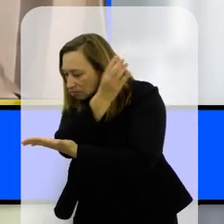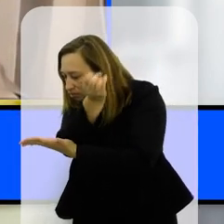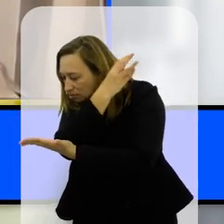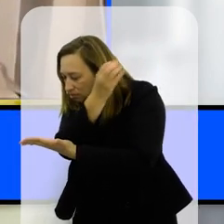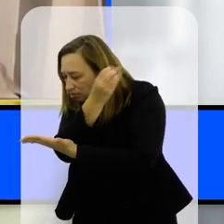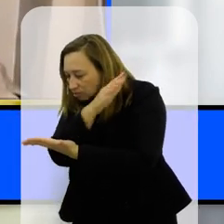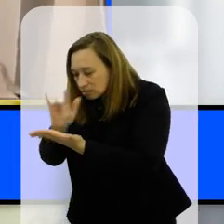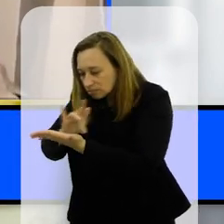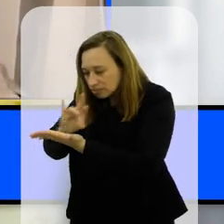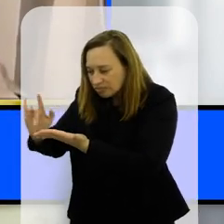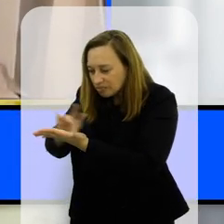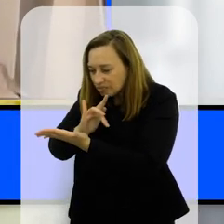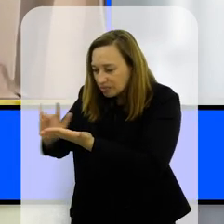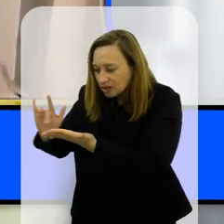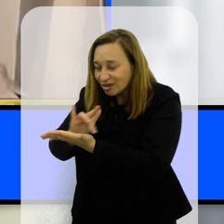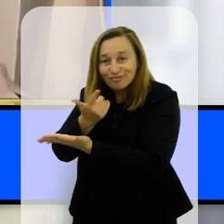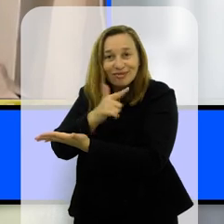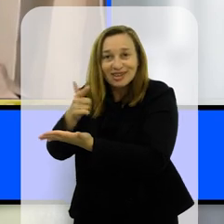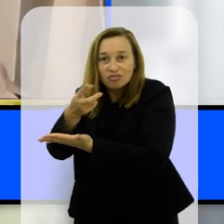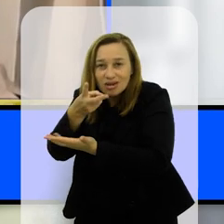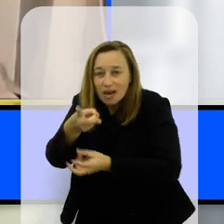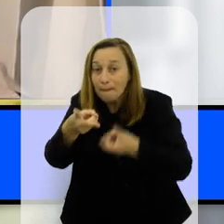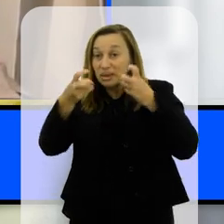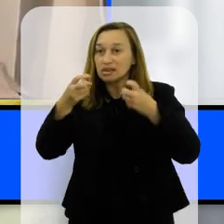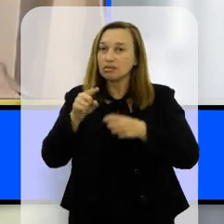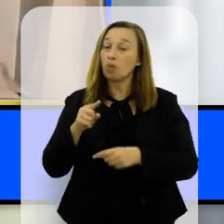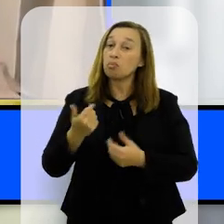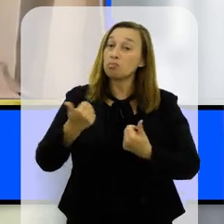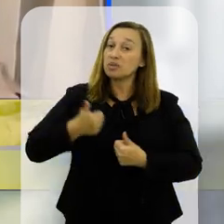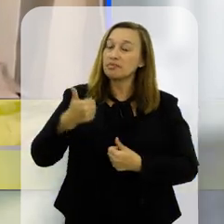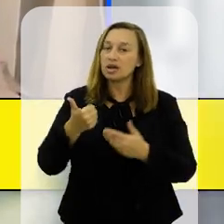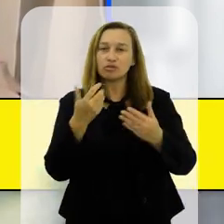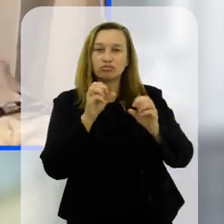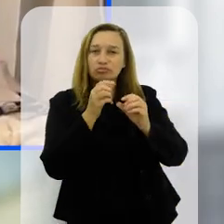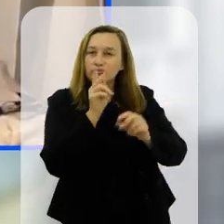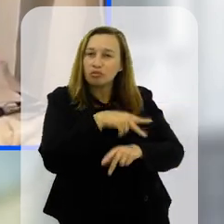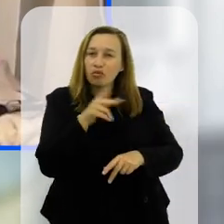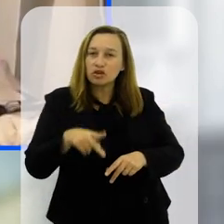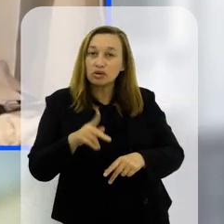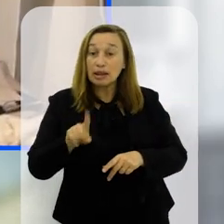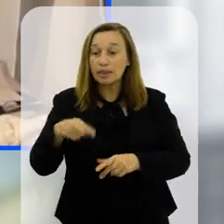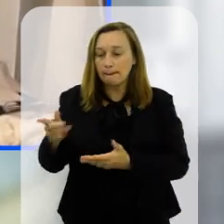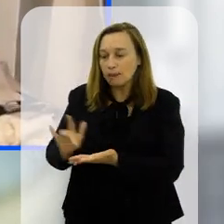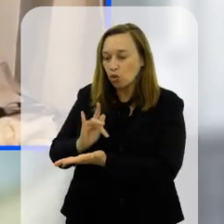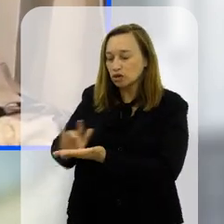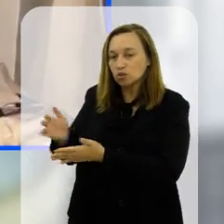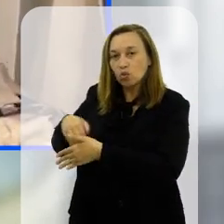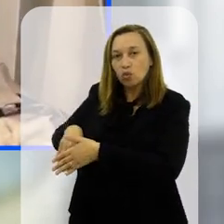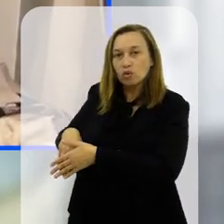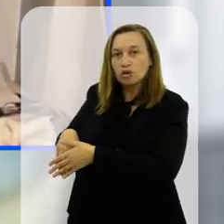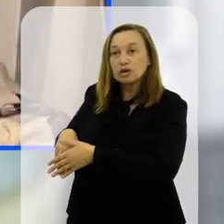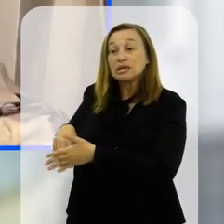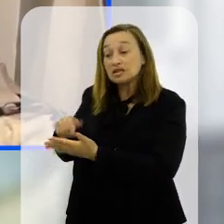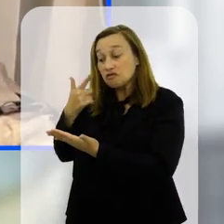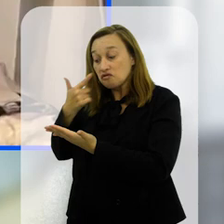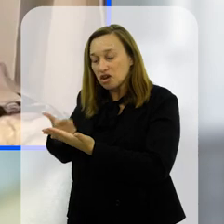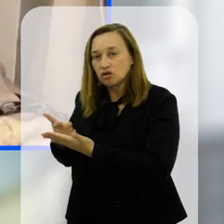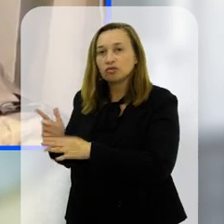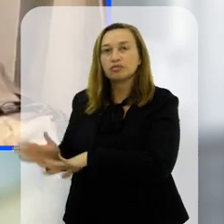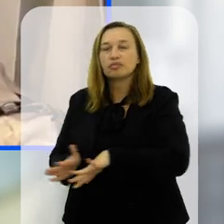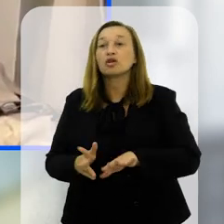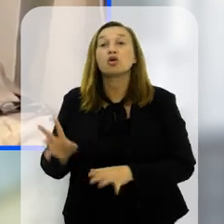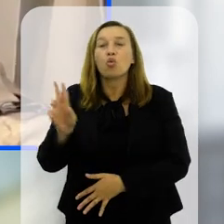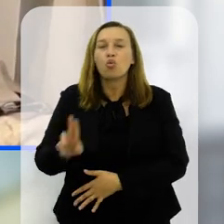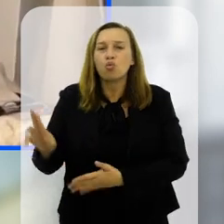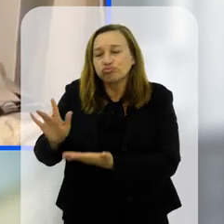nesse celular a criança né o aluno ele não vai ter essa percepção de que ah eu vou prestar atenção na aula até porque quando eles estão